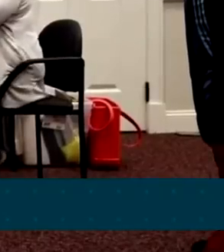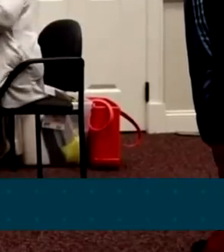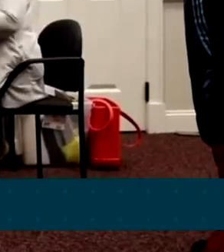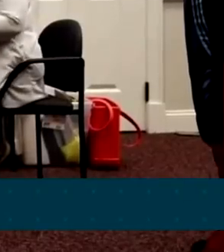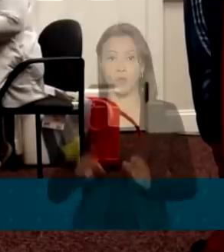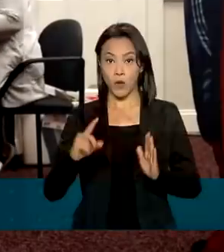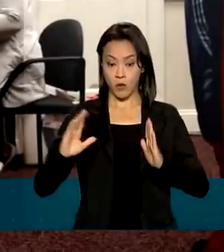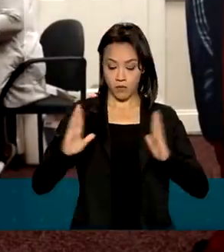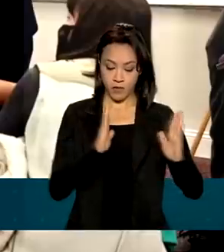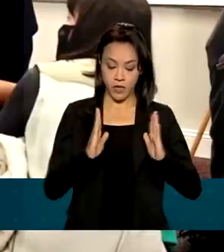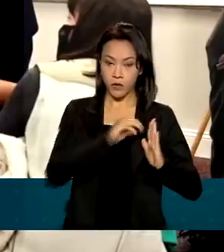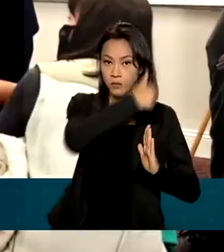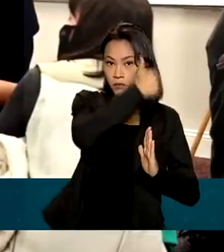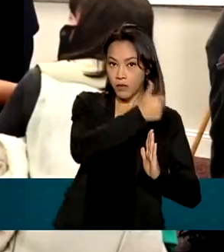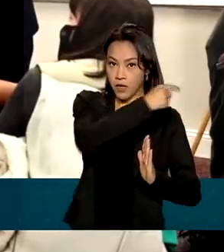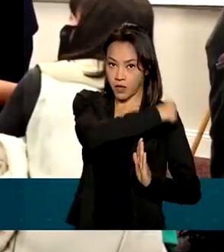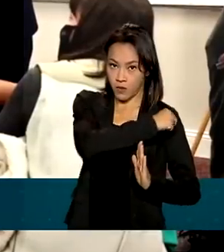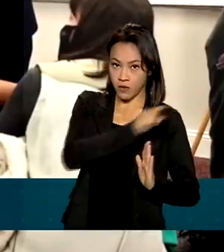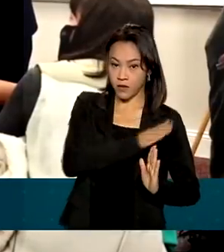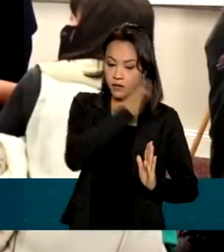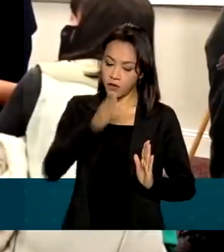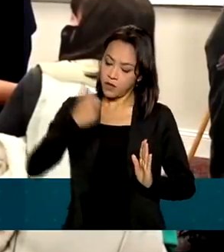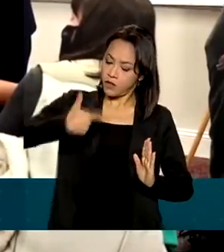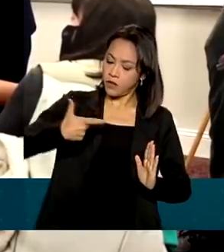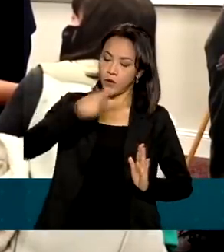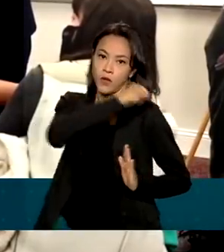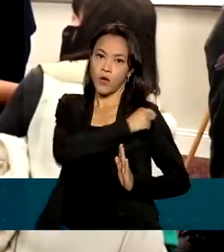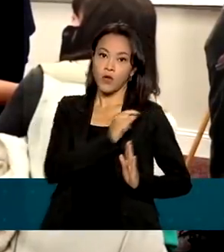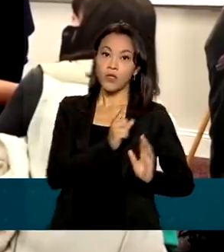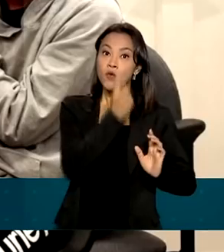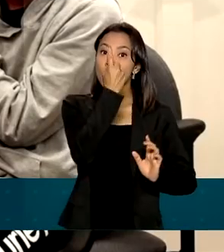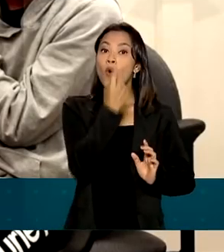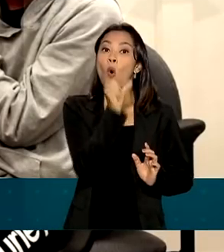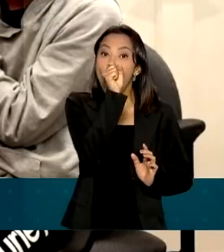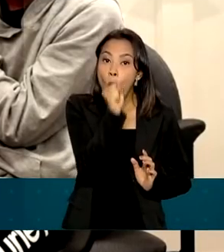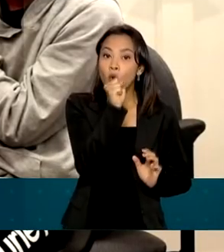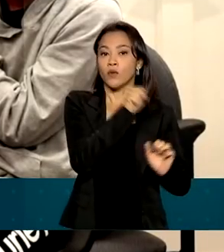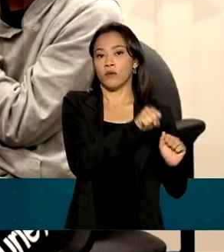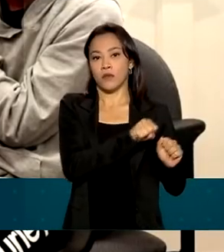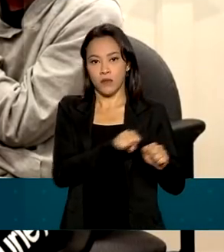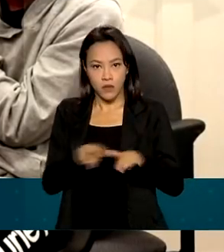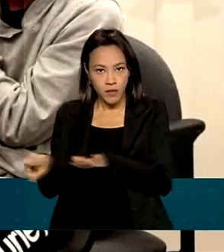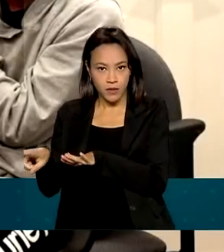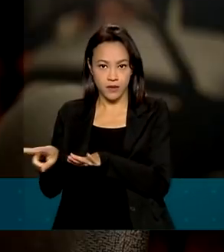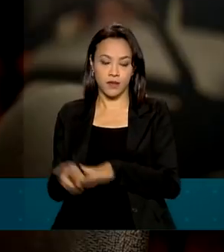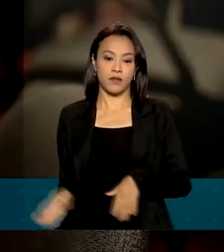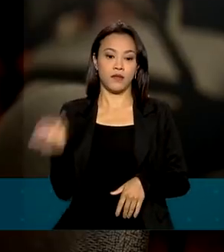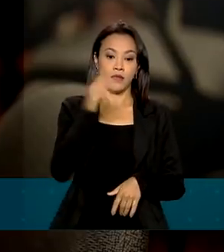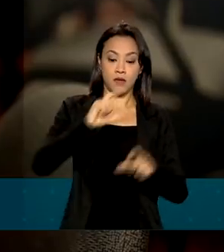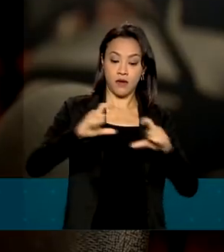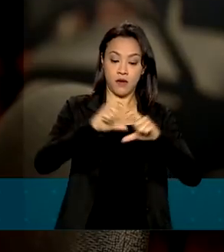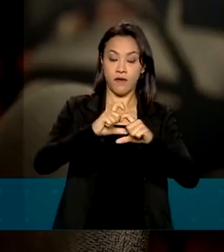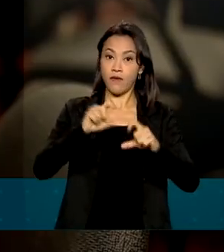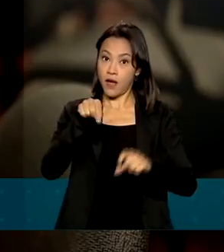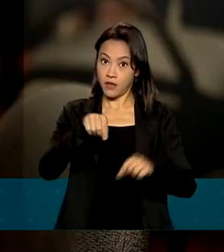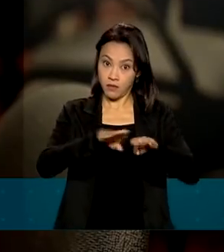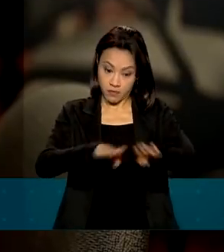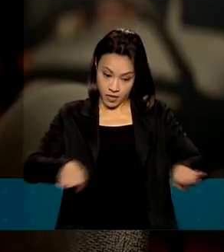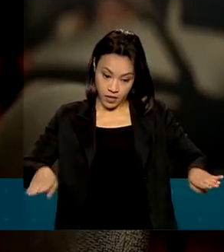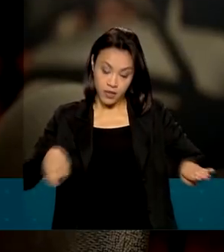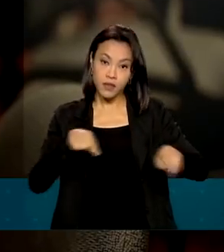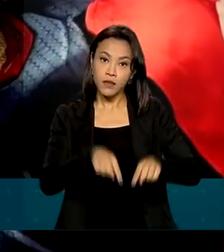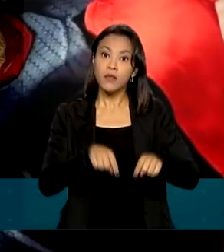O intervalo entre a primeira e a segunda dose será de oito semanas. A vacina da Pfizer para crianças traz uma